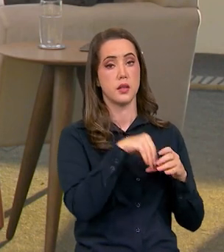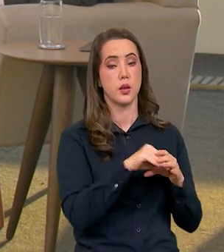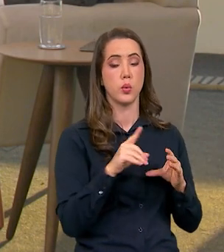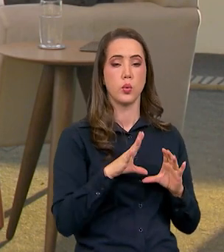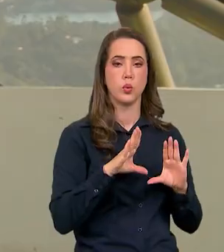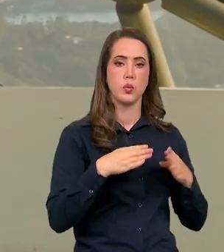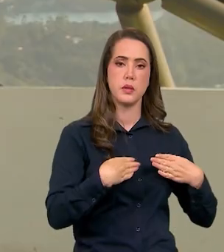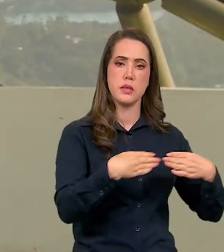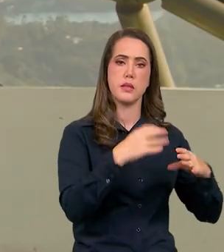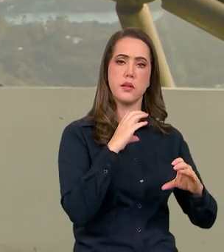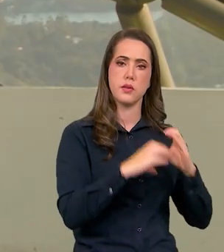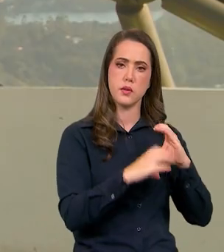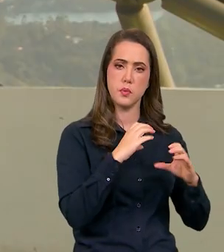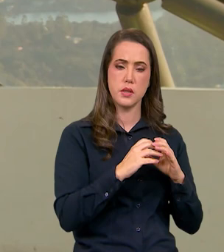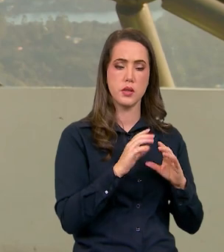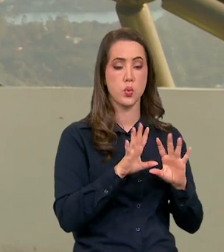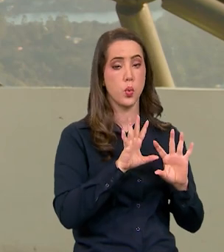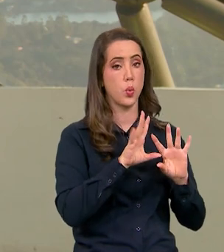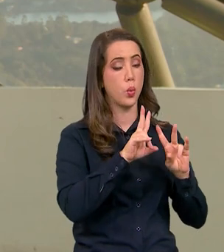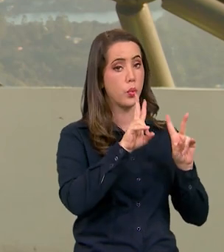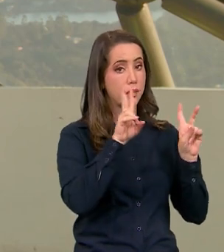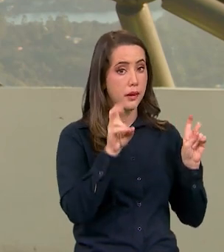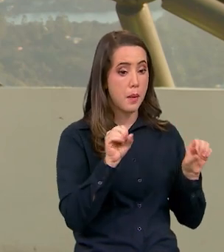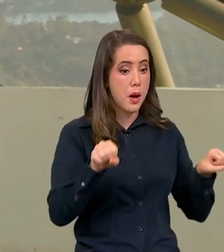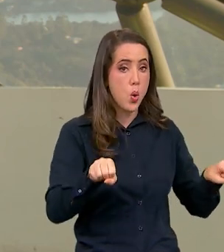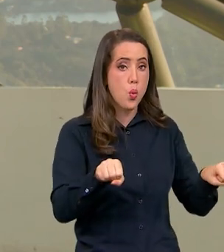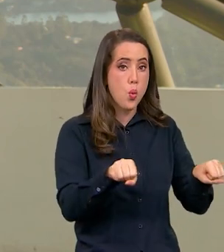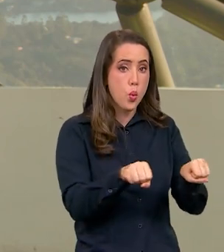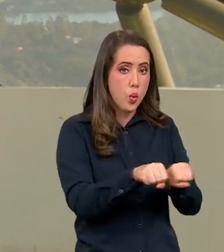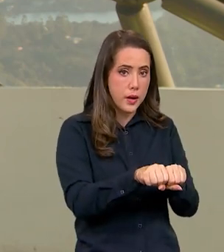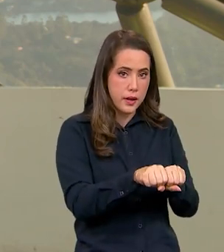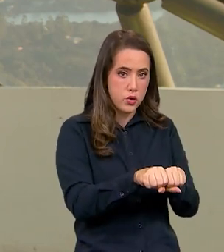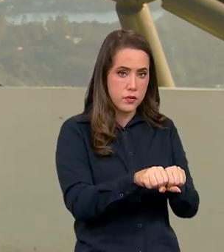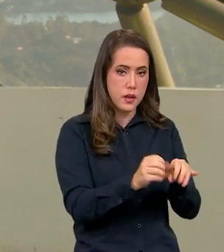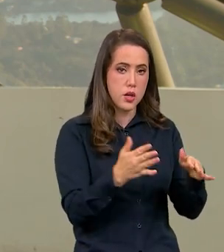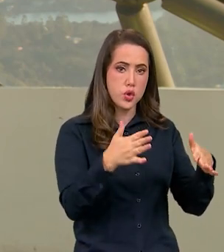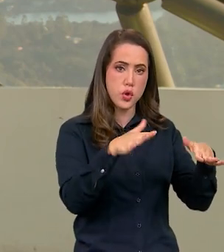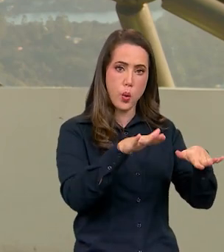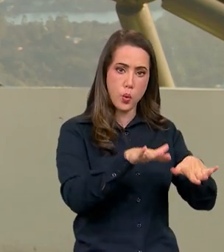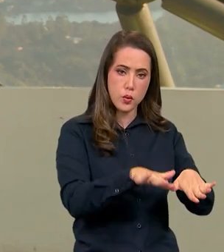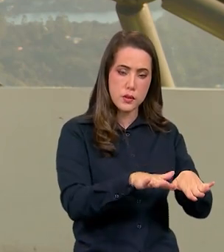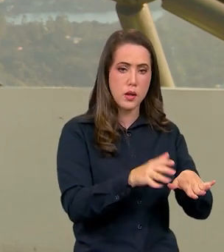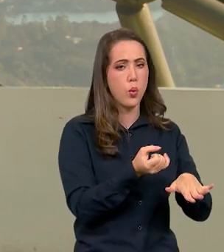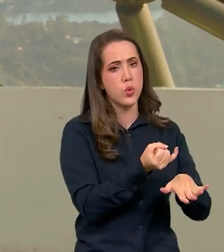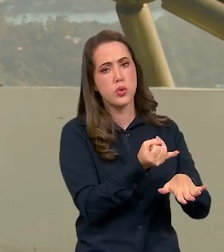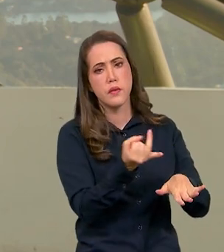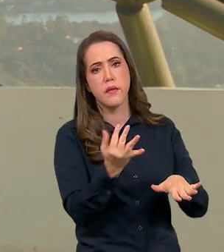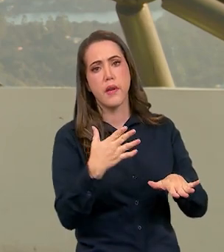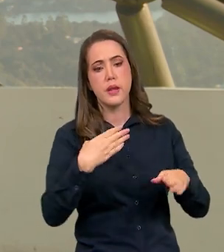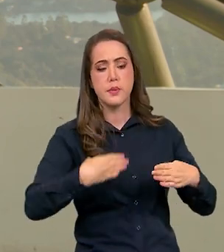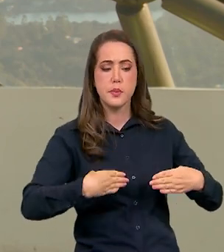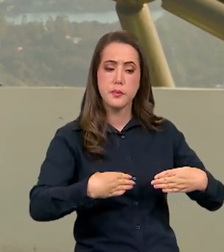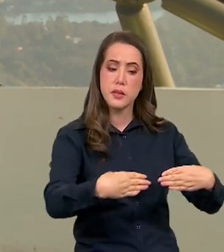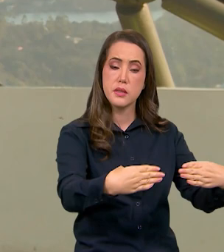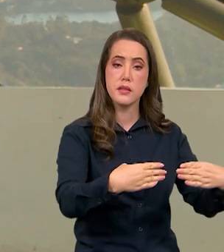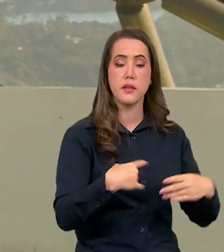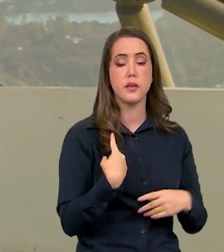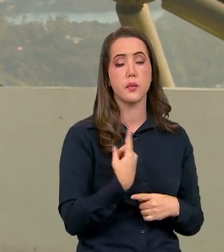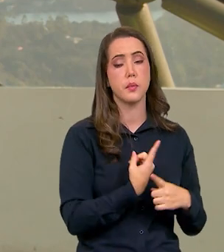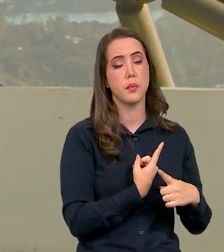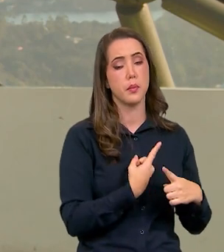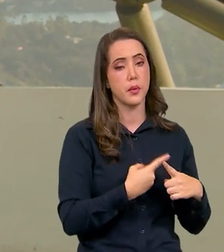nossa pasta das comunicações no que tange a conectividade e inclusão de forma transversal com todas as áreas de governo, porque